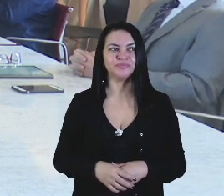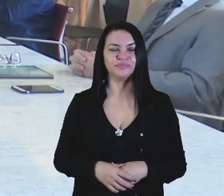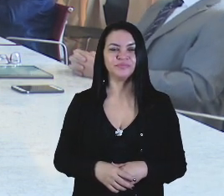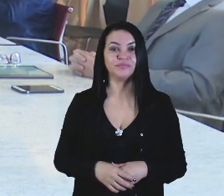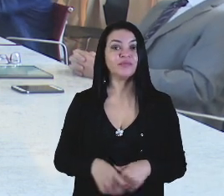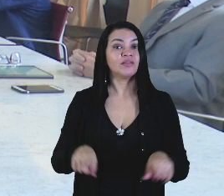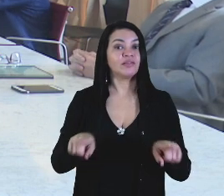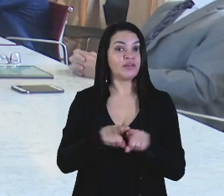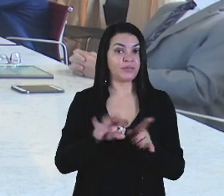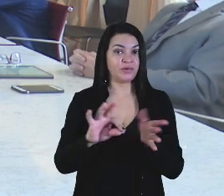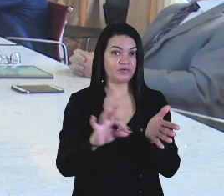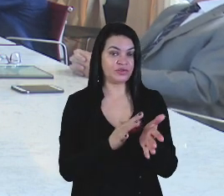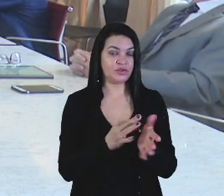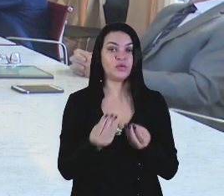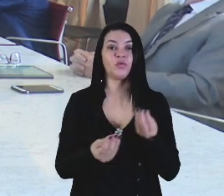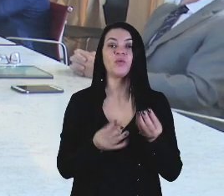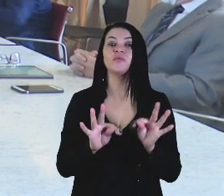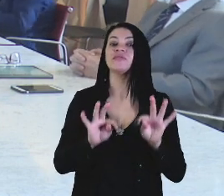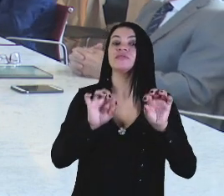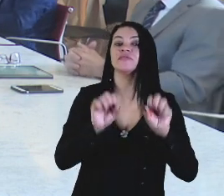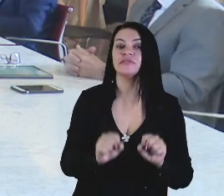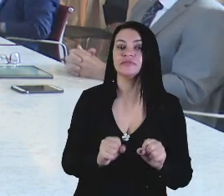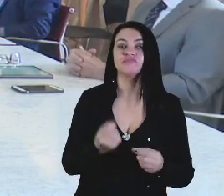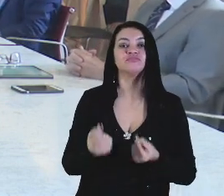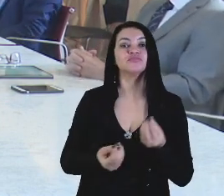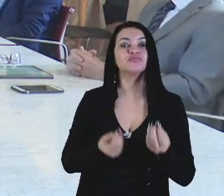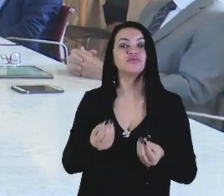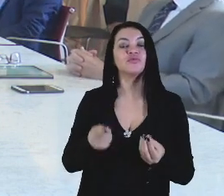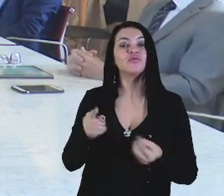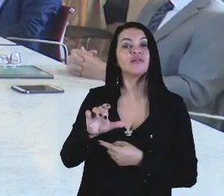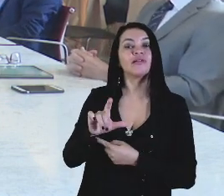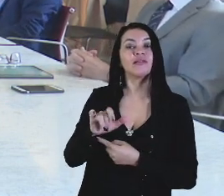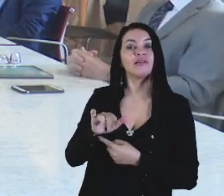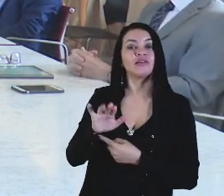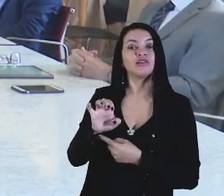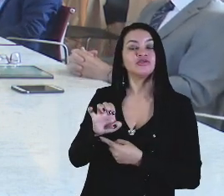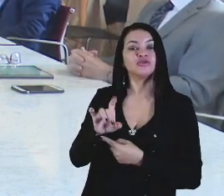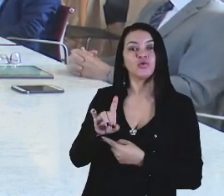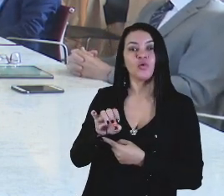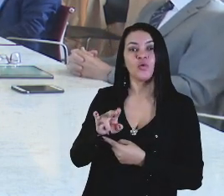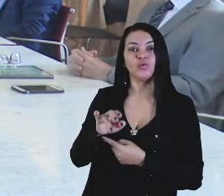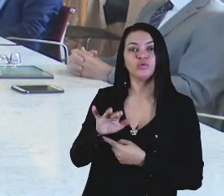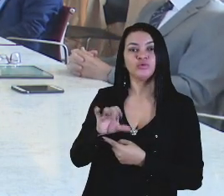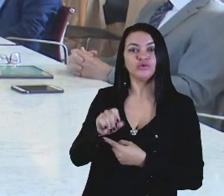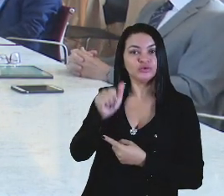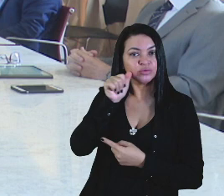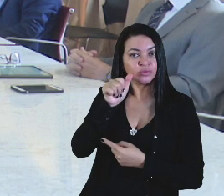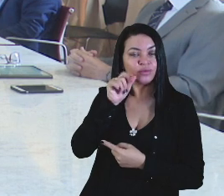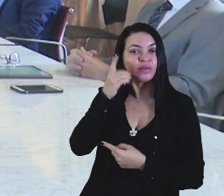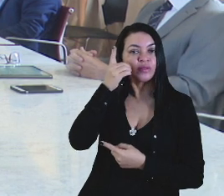Assinam assinam como testemunha a senhora Cleide Coutinho, deputada estadual.